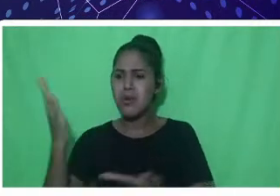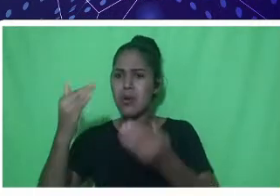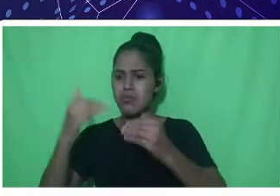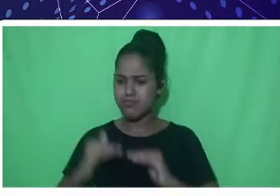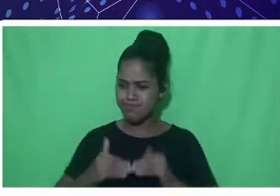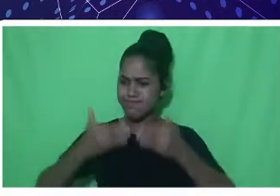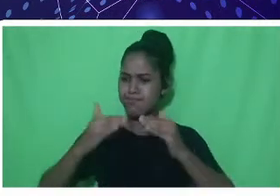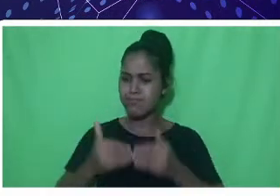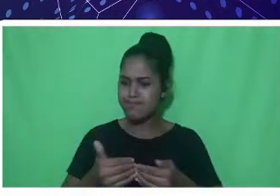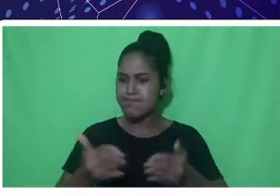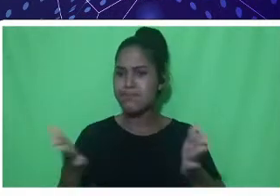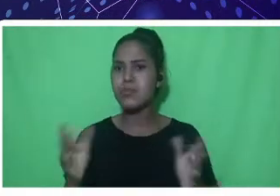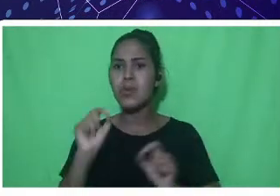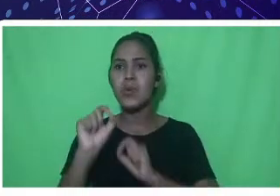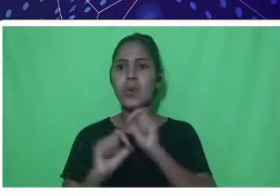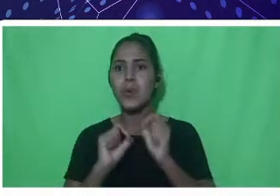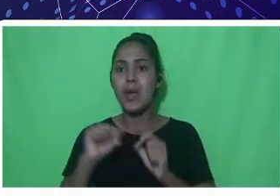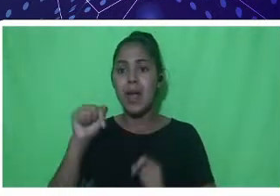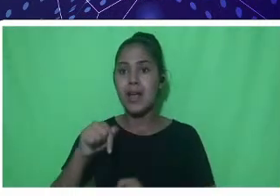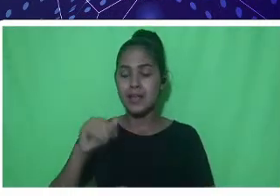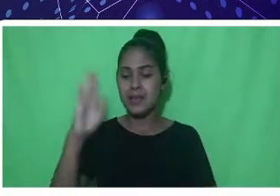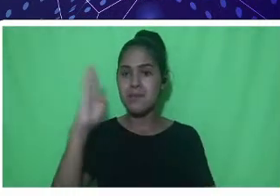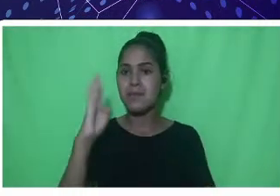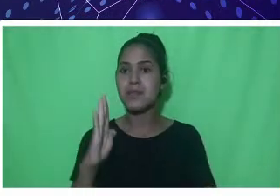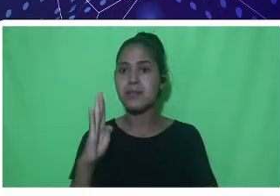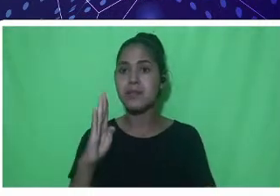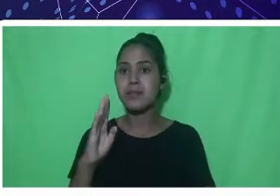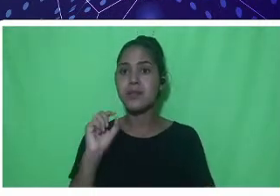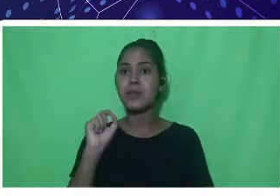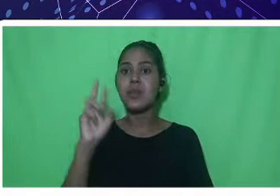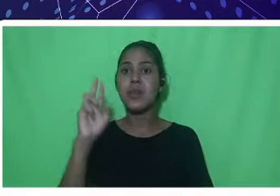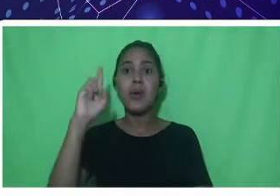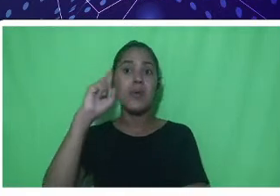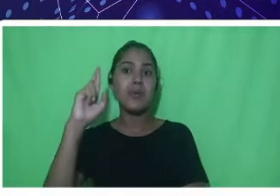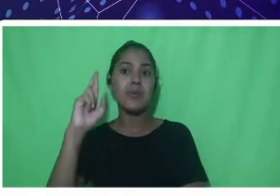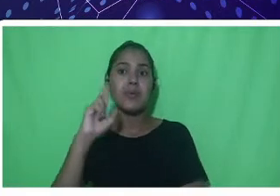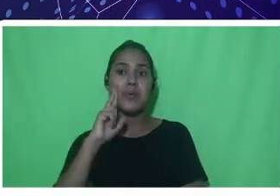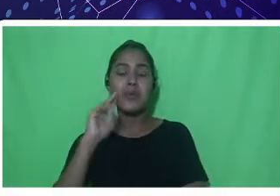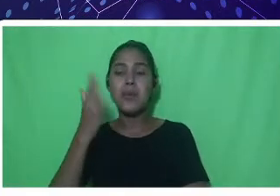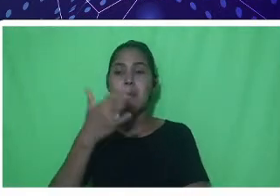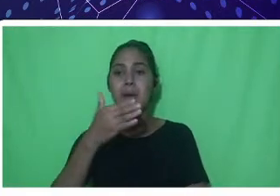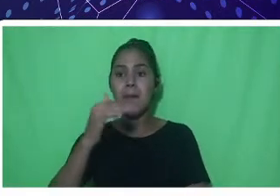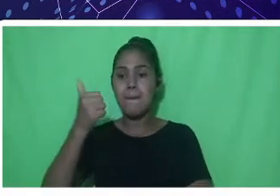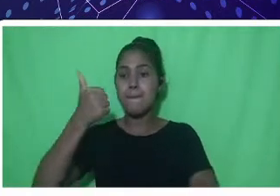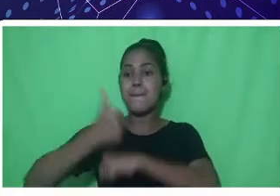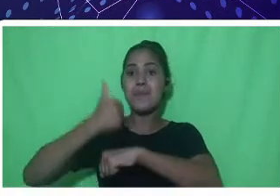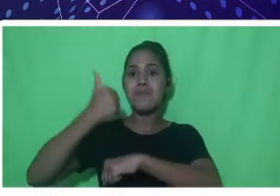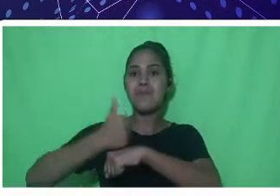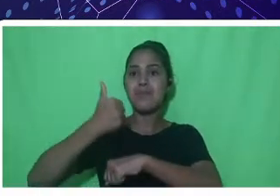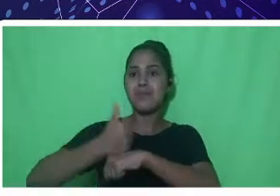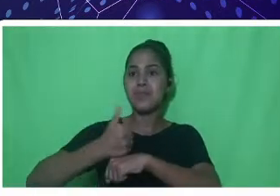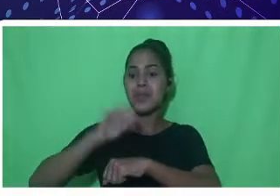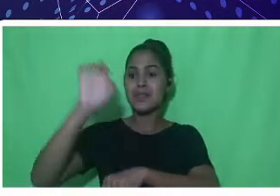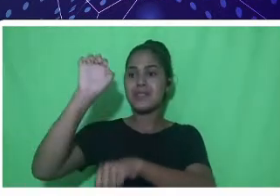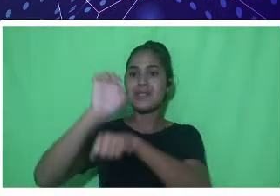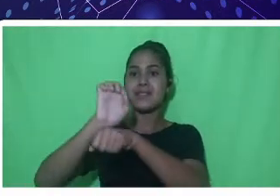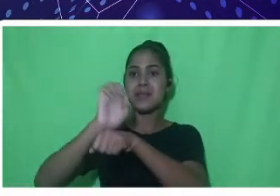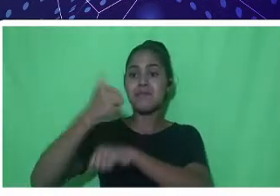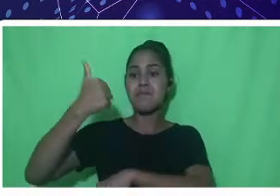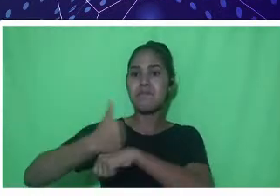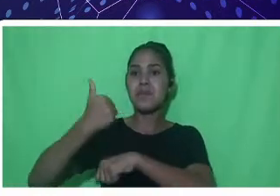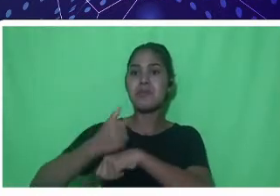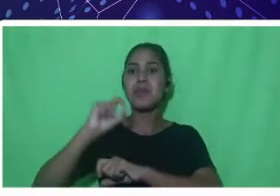para muitos, não sei se sabem disso, é o maior produtor de peixe nativos do Brasil. O segundo estado que mais produziu peixe no Brasil foi Mato Grosso, com